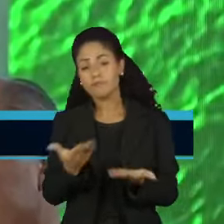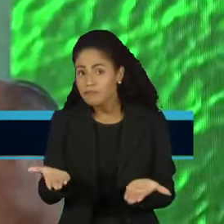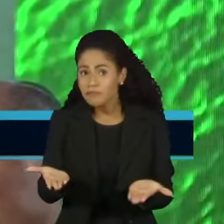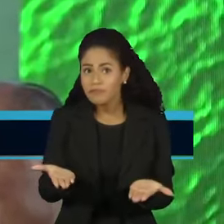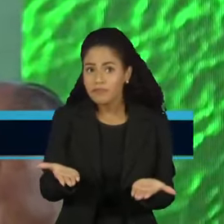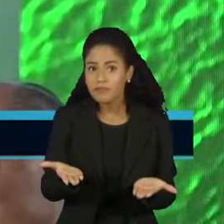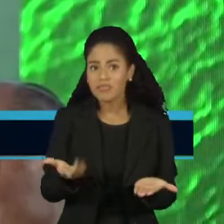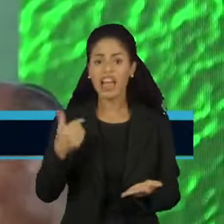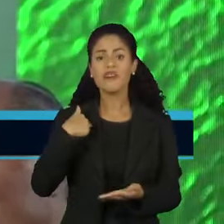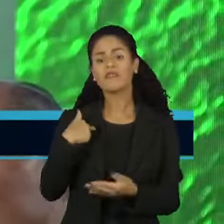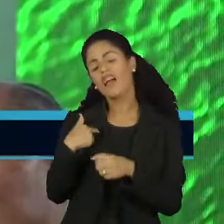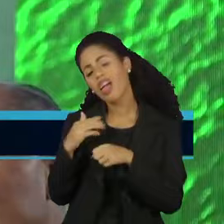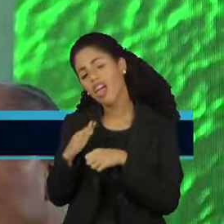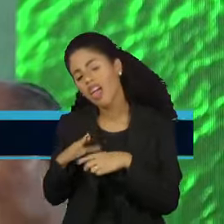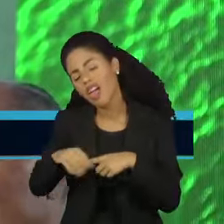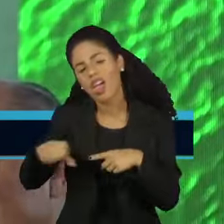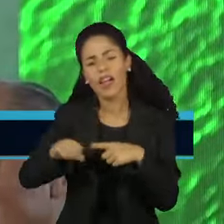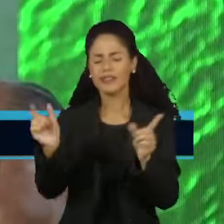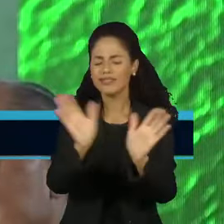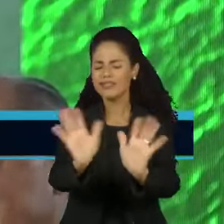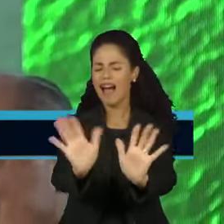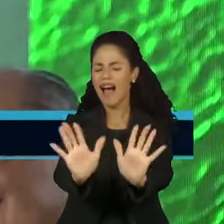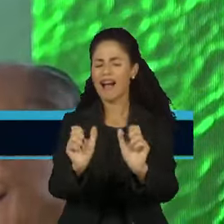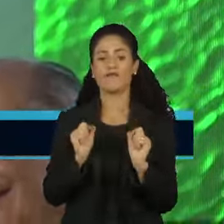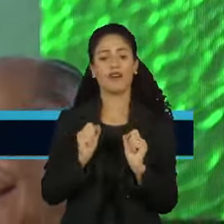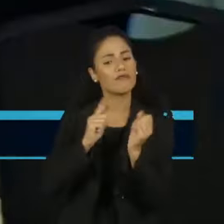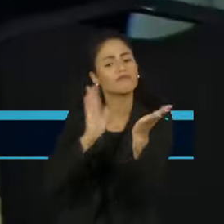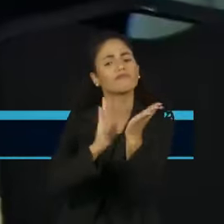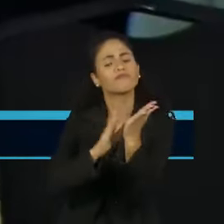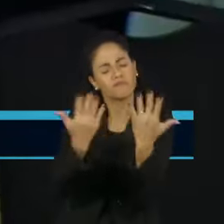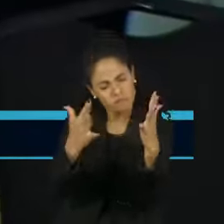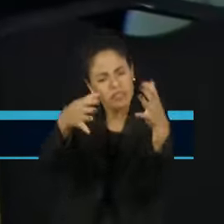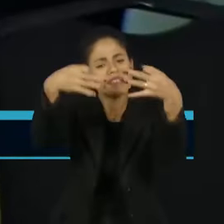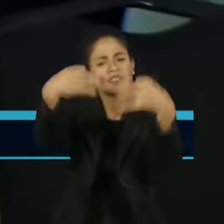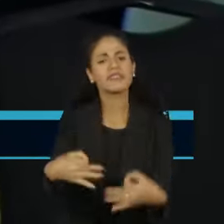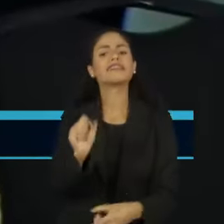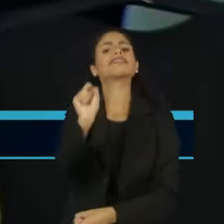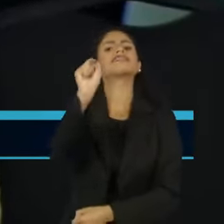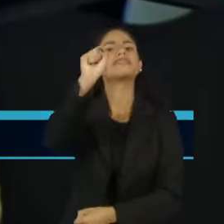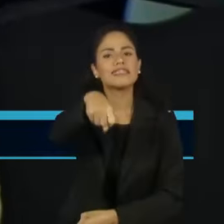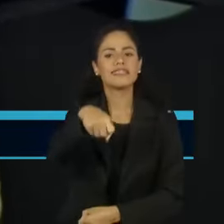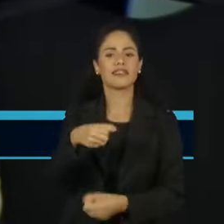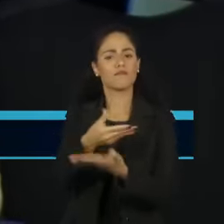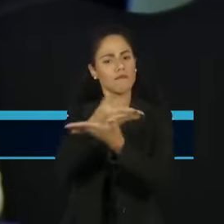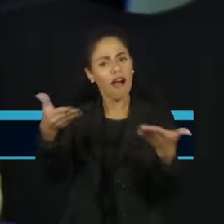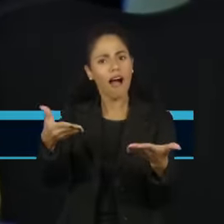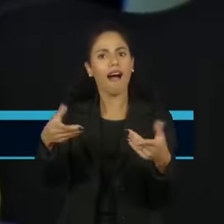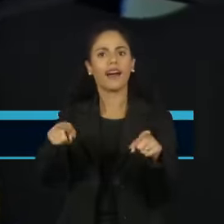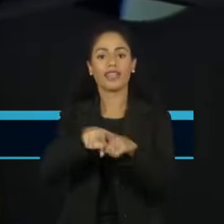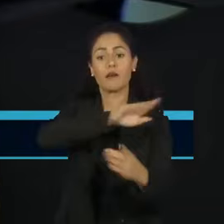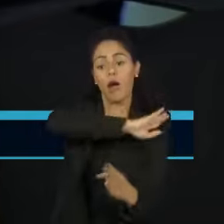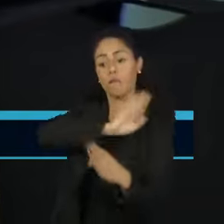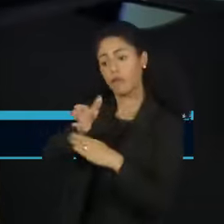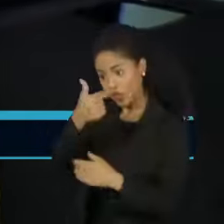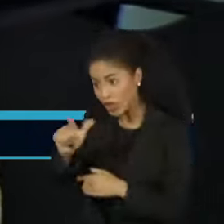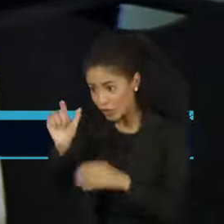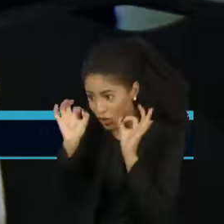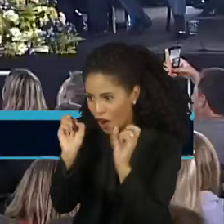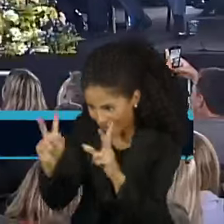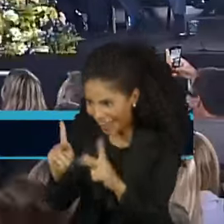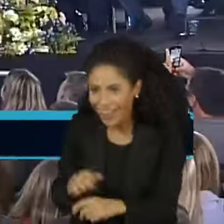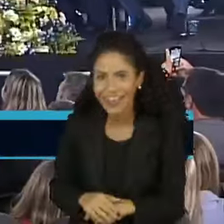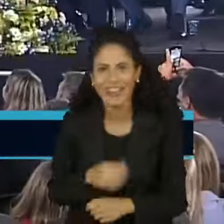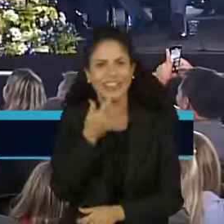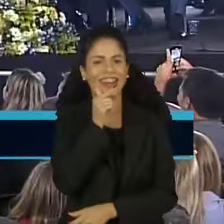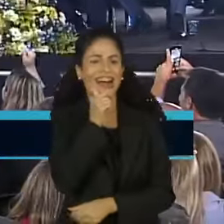O que é que eu vou lamentar? Eu tenho que parabenizá-lo e preparar para derrotar você nas próximas eleições.